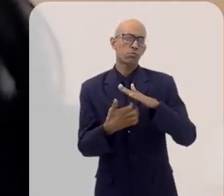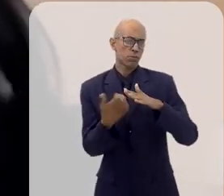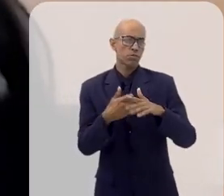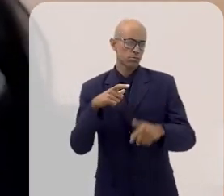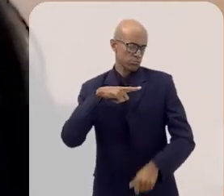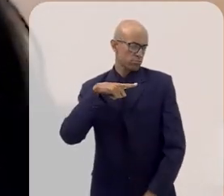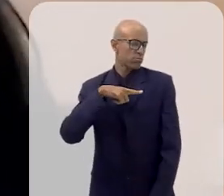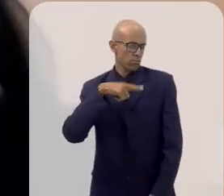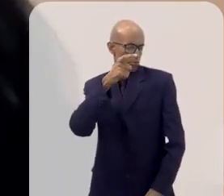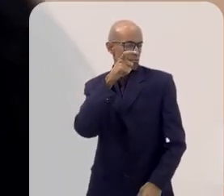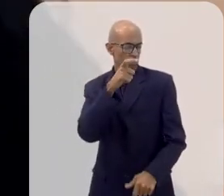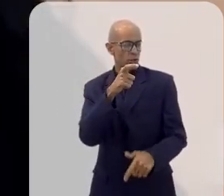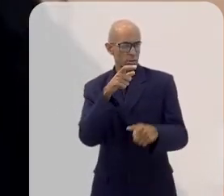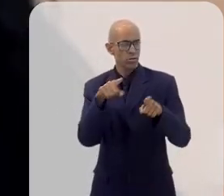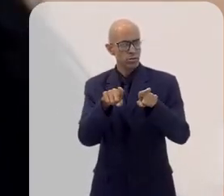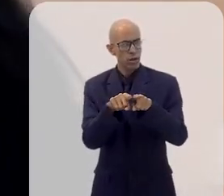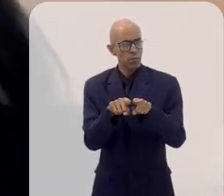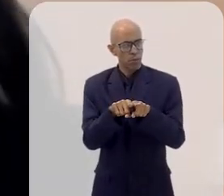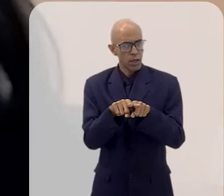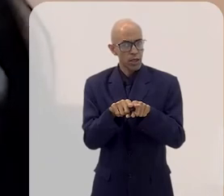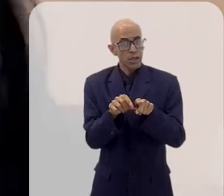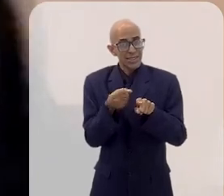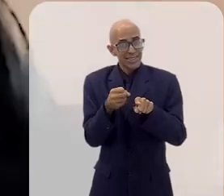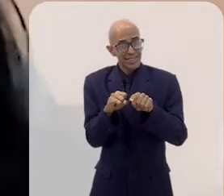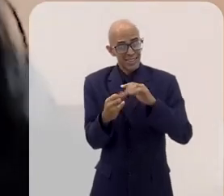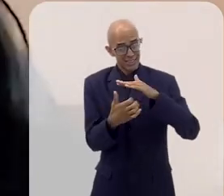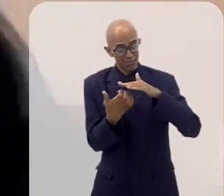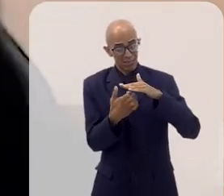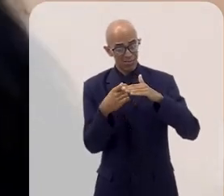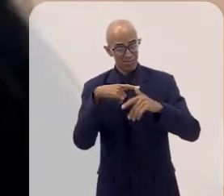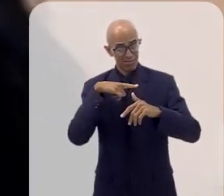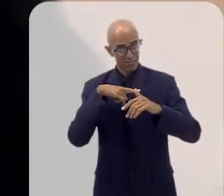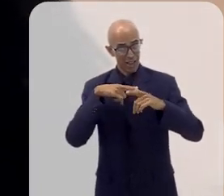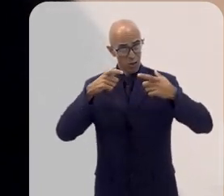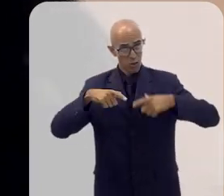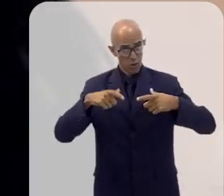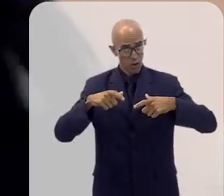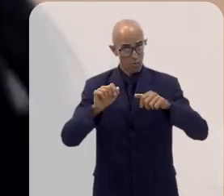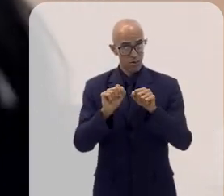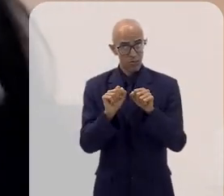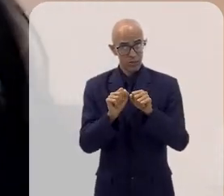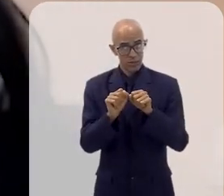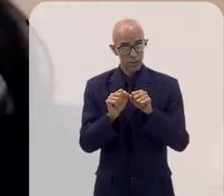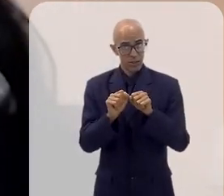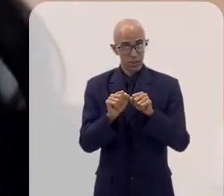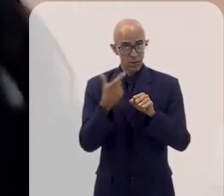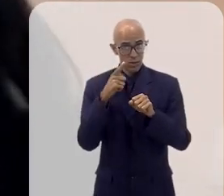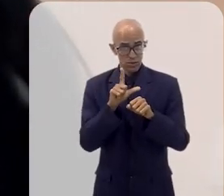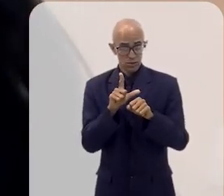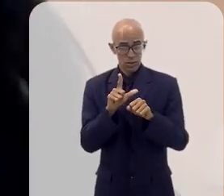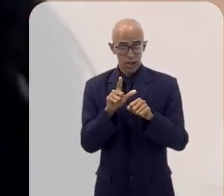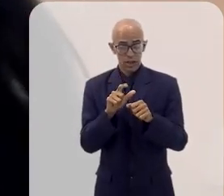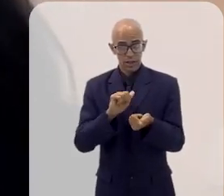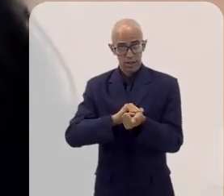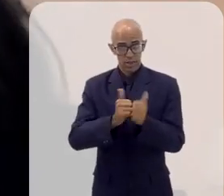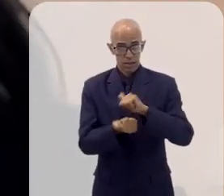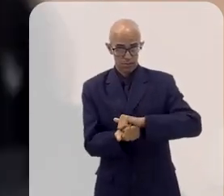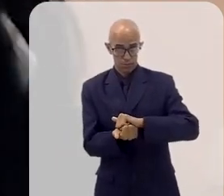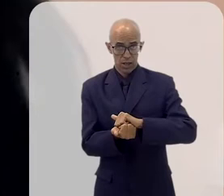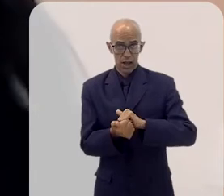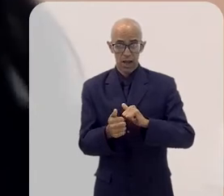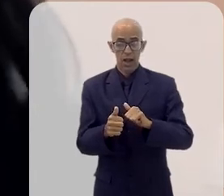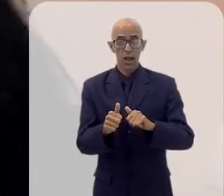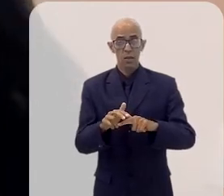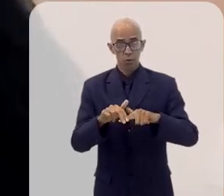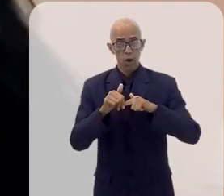as empresas não tenham interesse. Se as empresas possuem espaço para fazer a instalação e possuem uma aderência por conta do